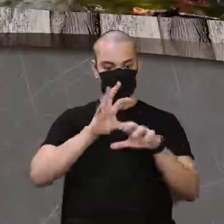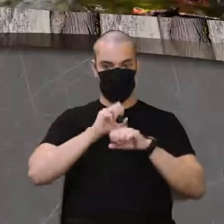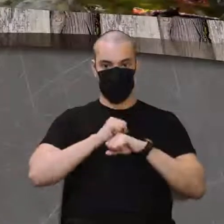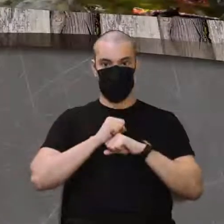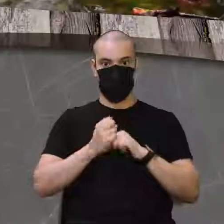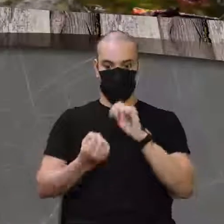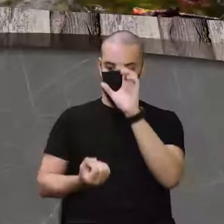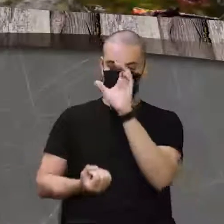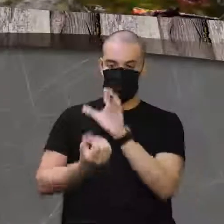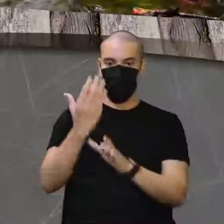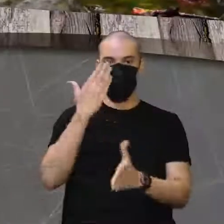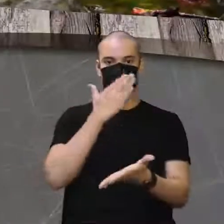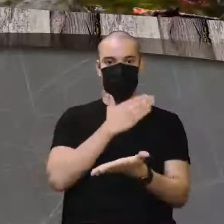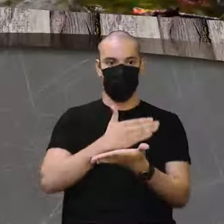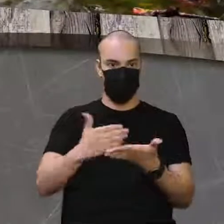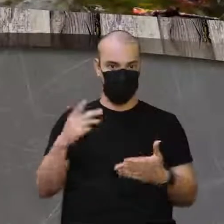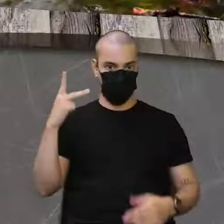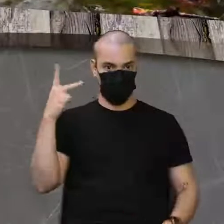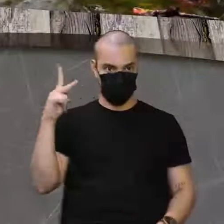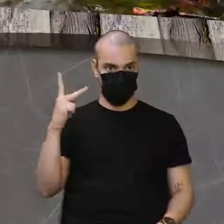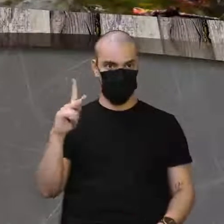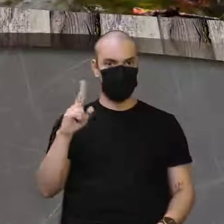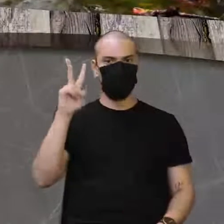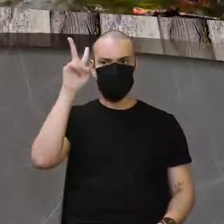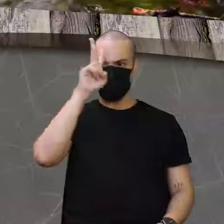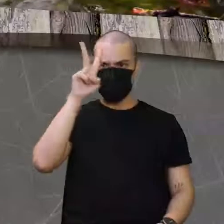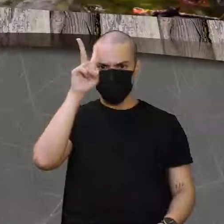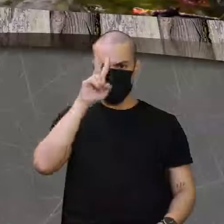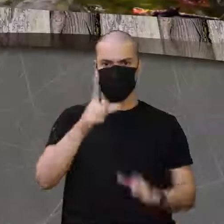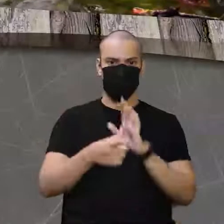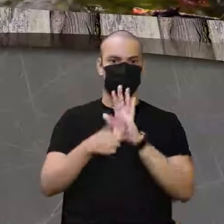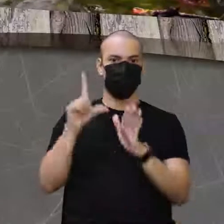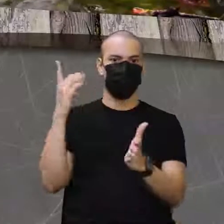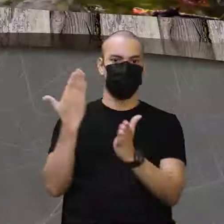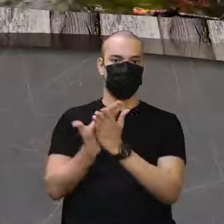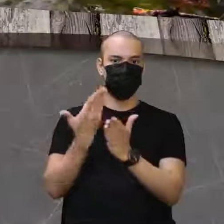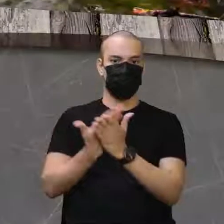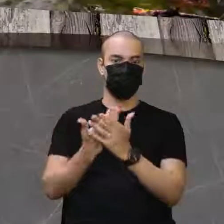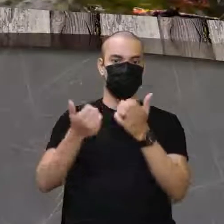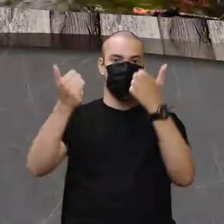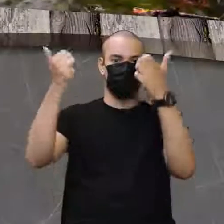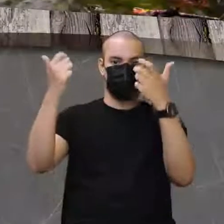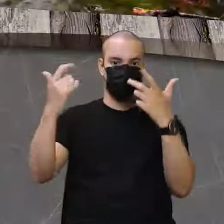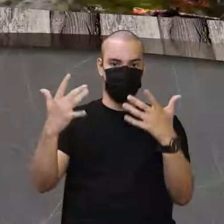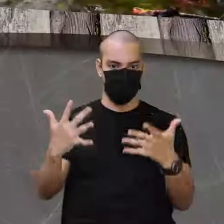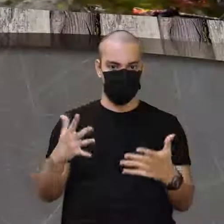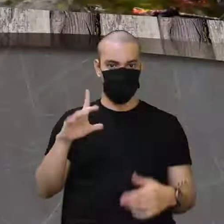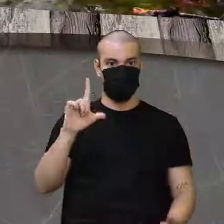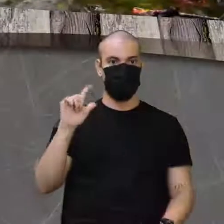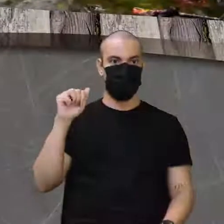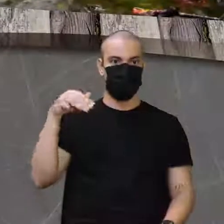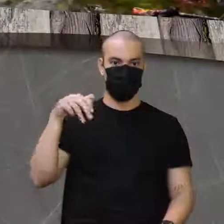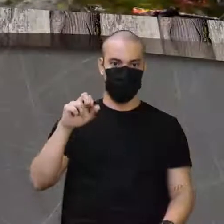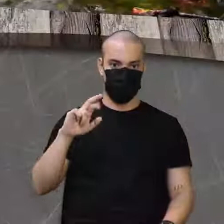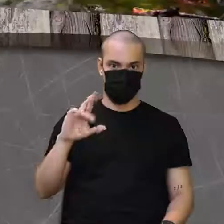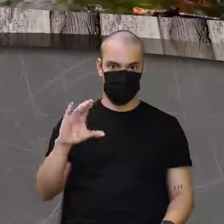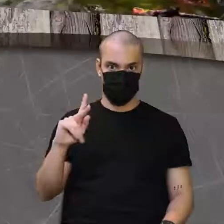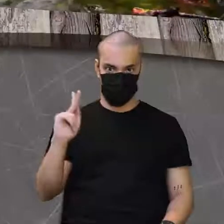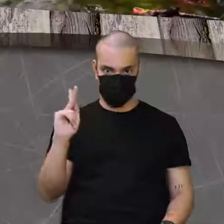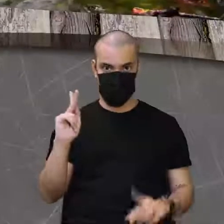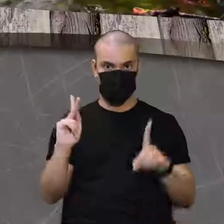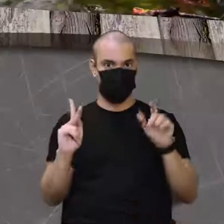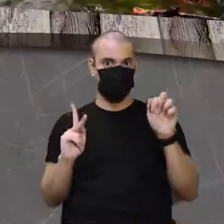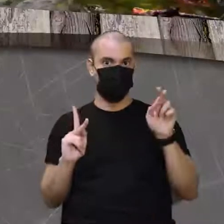surgiu a partir daqui, ó, da pangênese. Lembra que a gente falou durante a aula que entrou aí o Lamarck e o Darwin, certo?